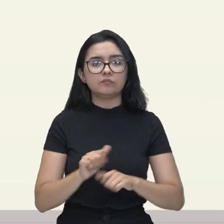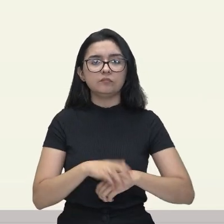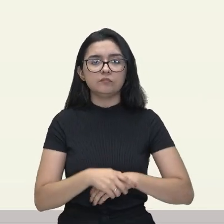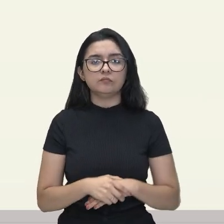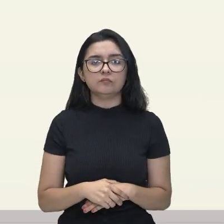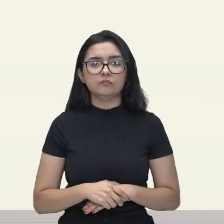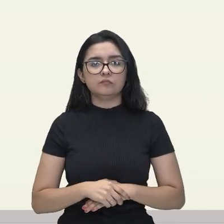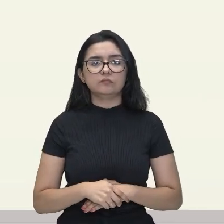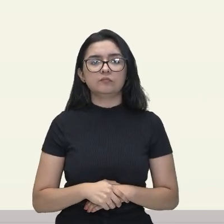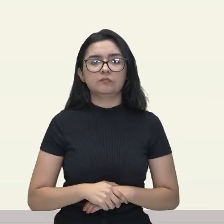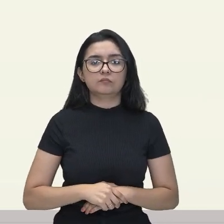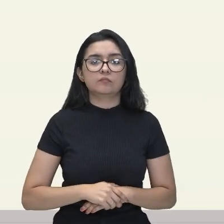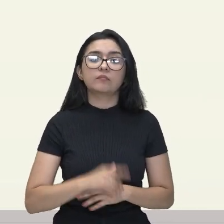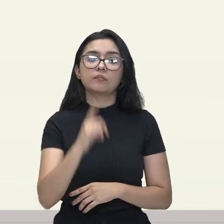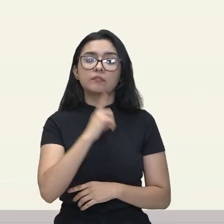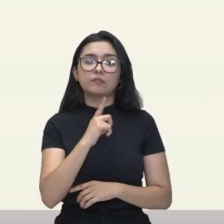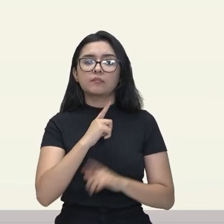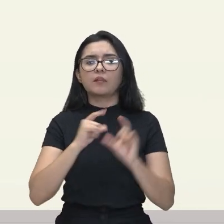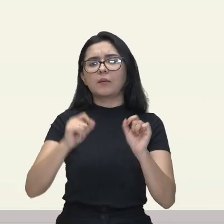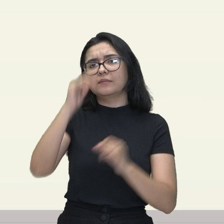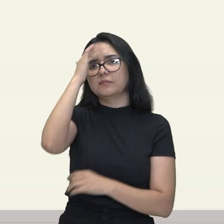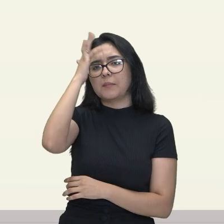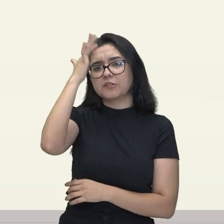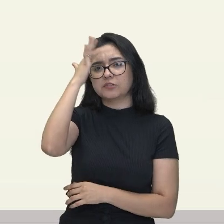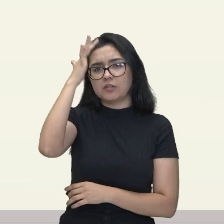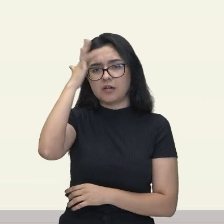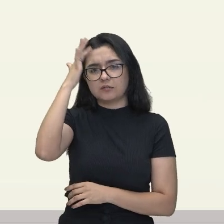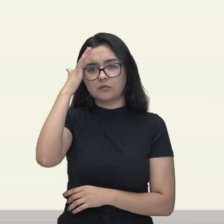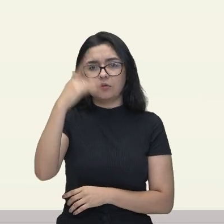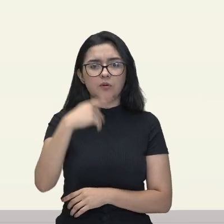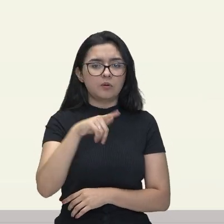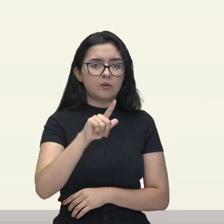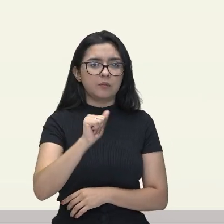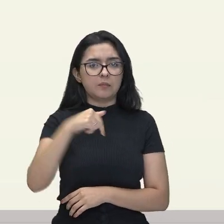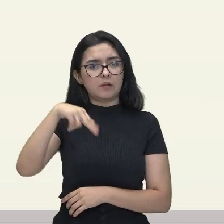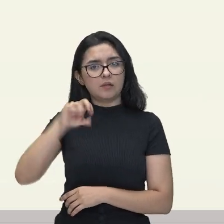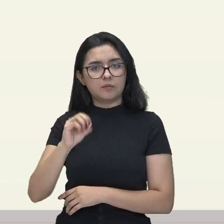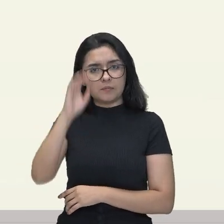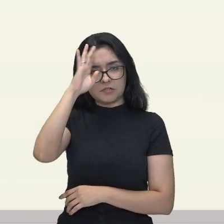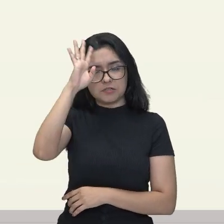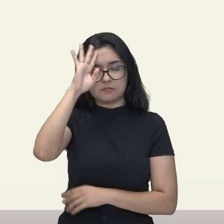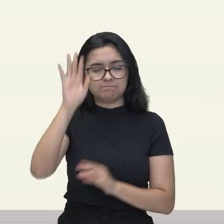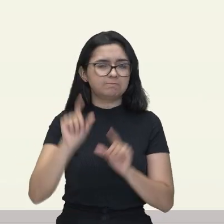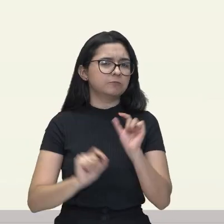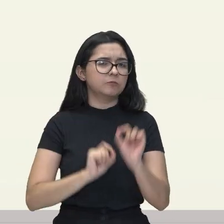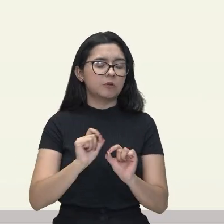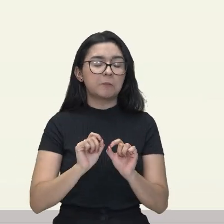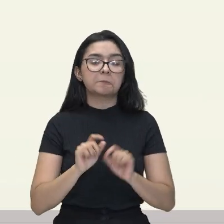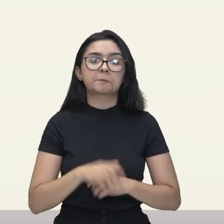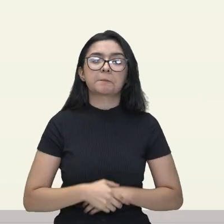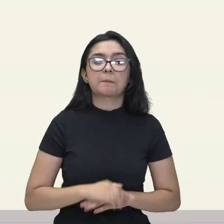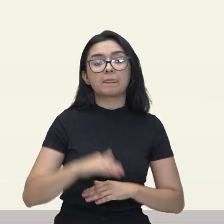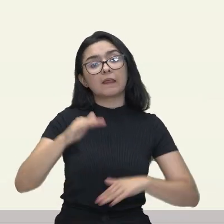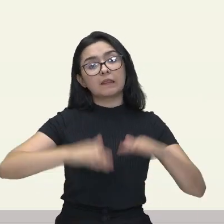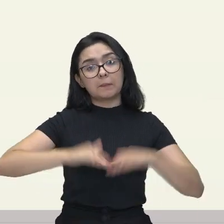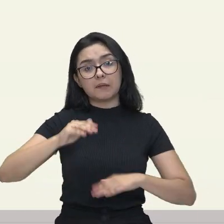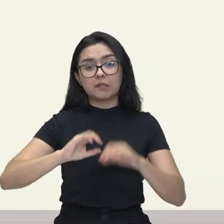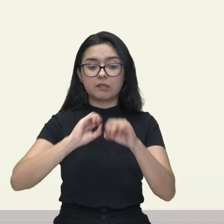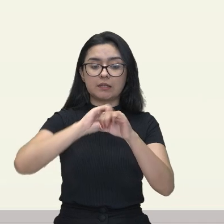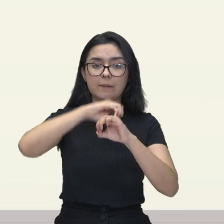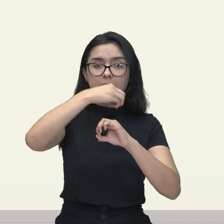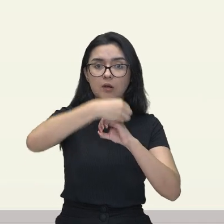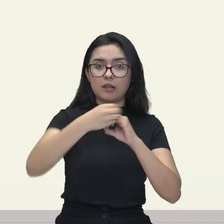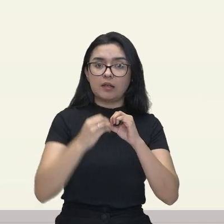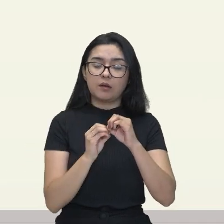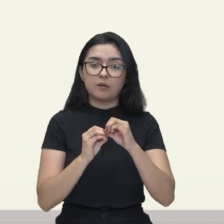Olha, pelo plano imaginário, né? O que você vai fazer? Mas a gente, dependendo da molécula também,